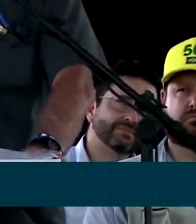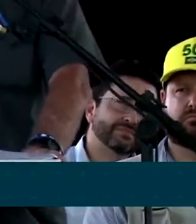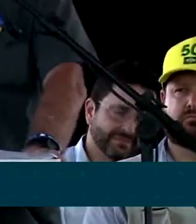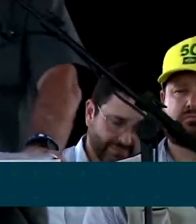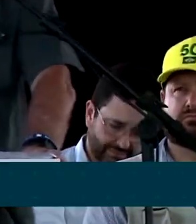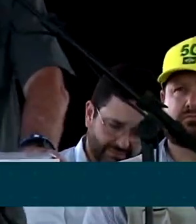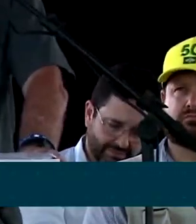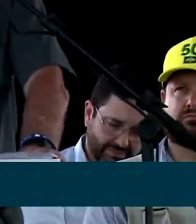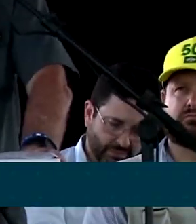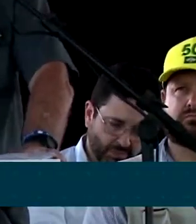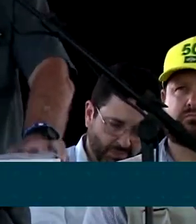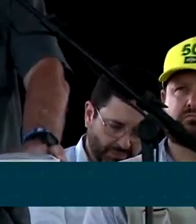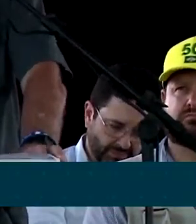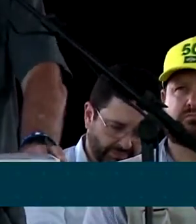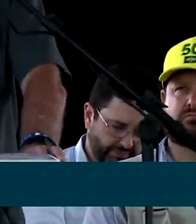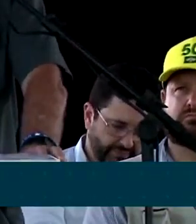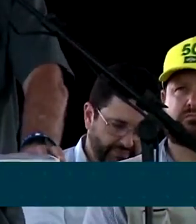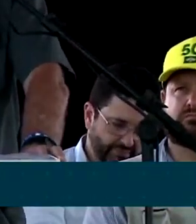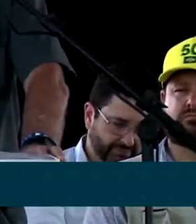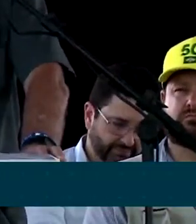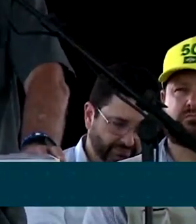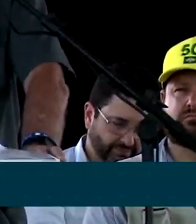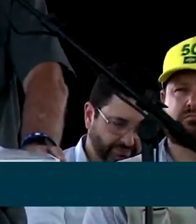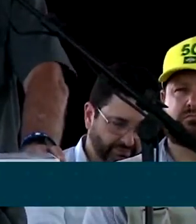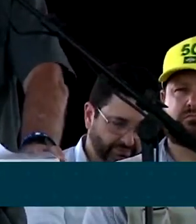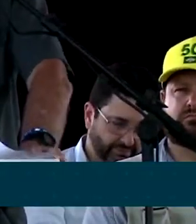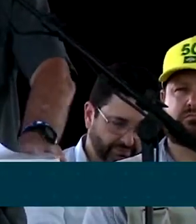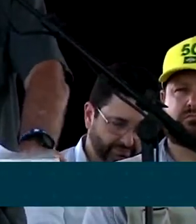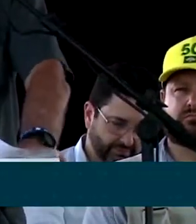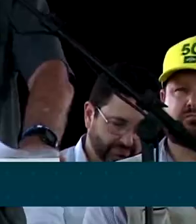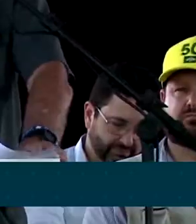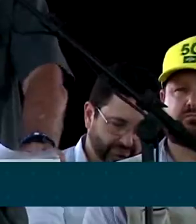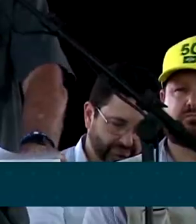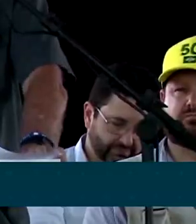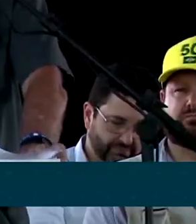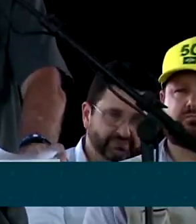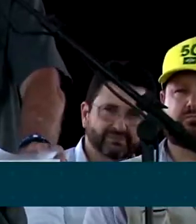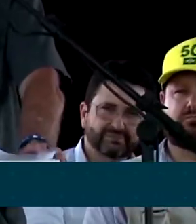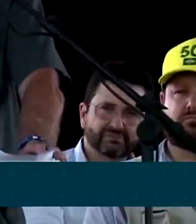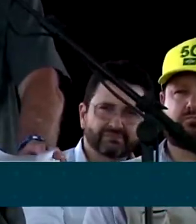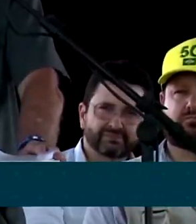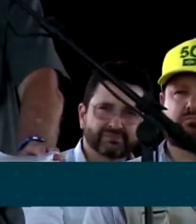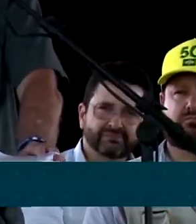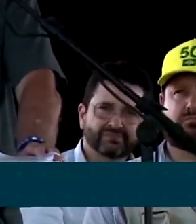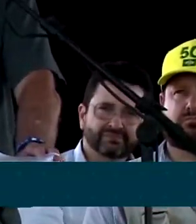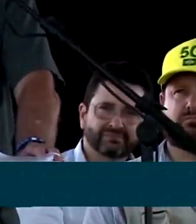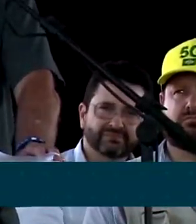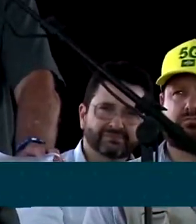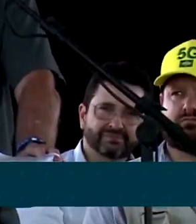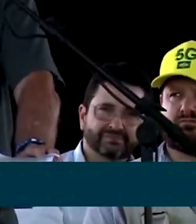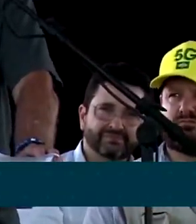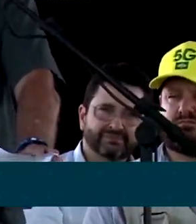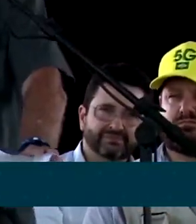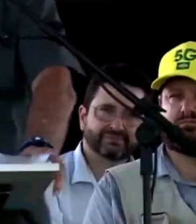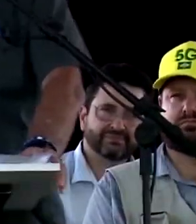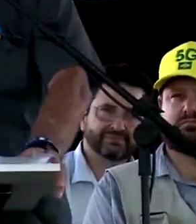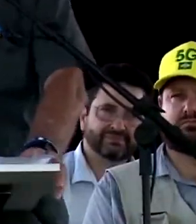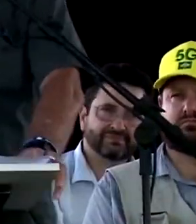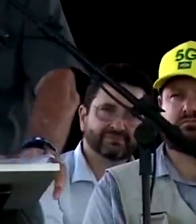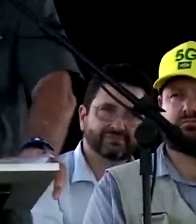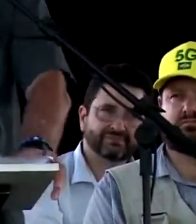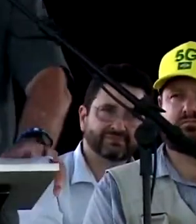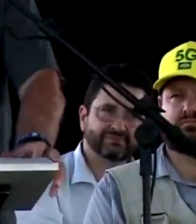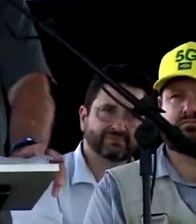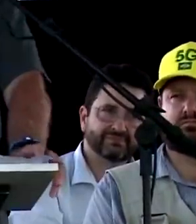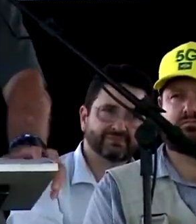submerso, que vai conectar toda a região norte do Brasil, vai trazer internet para